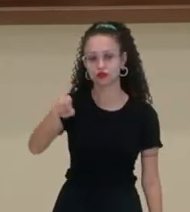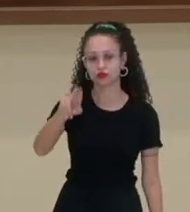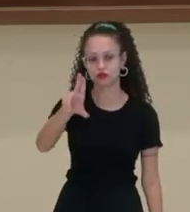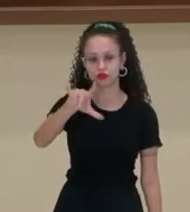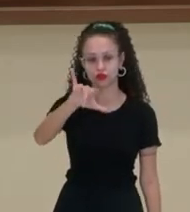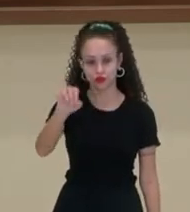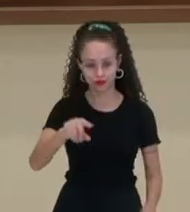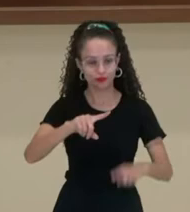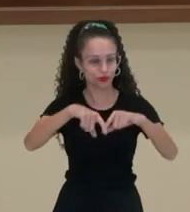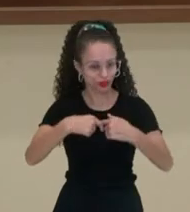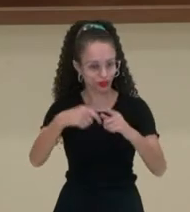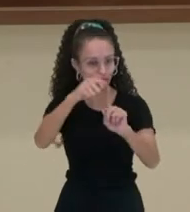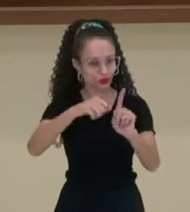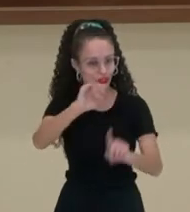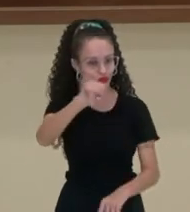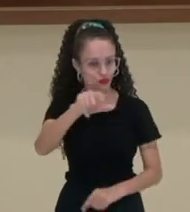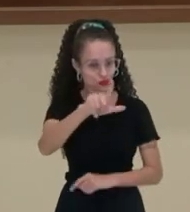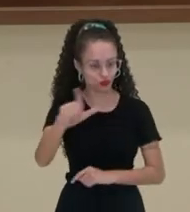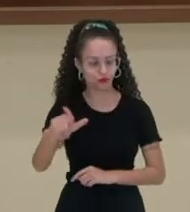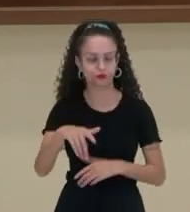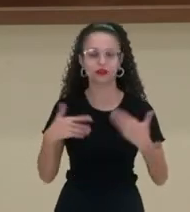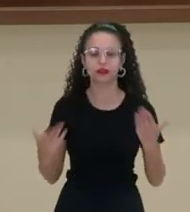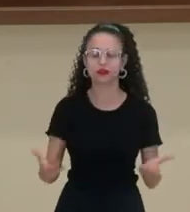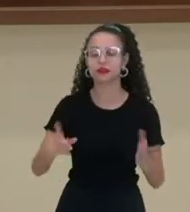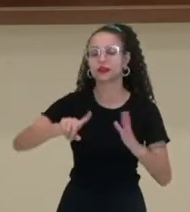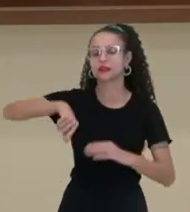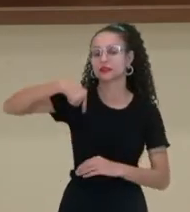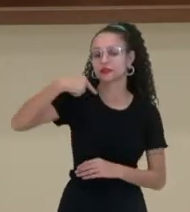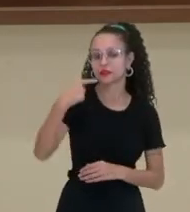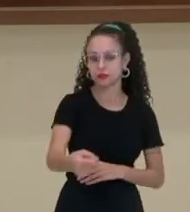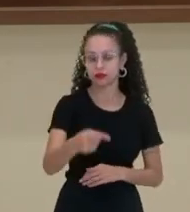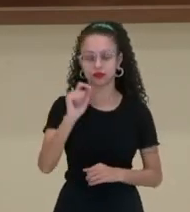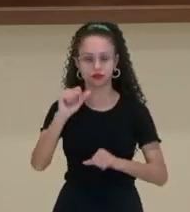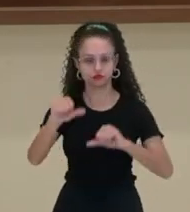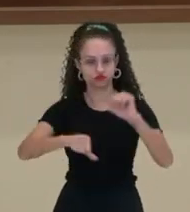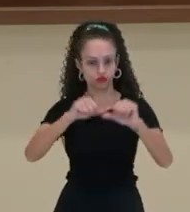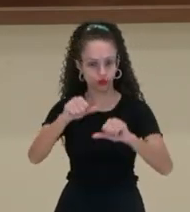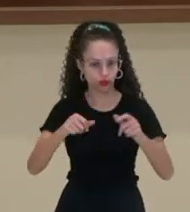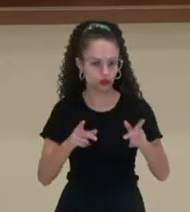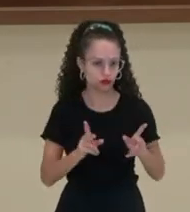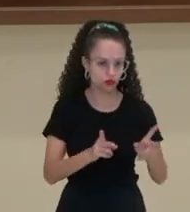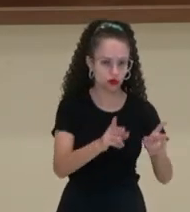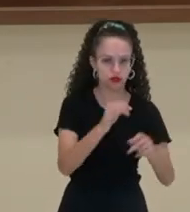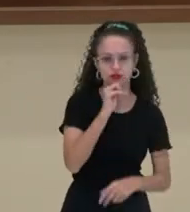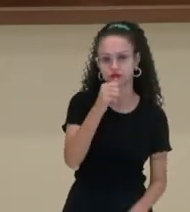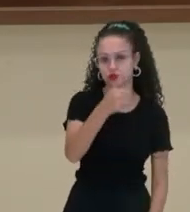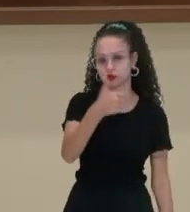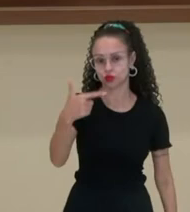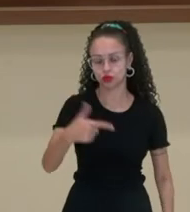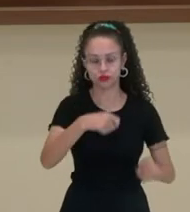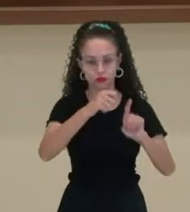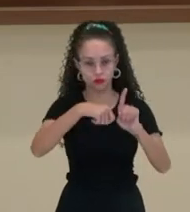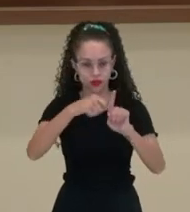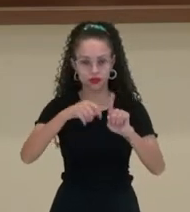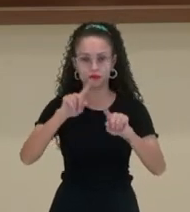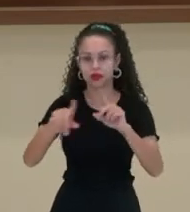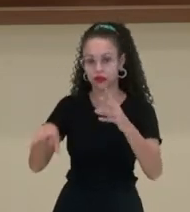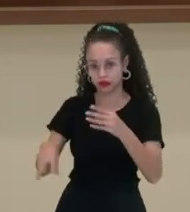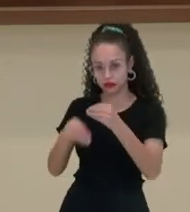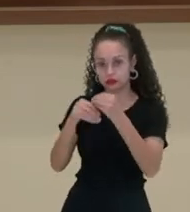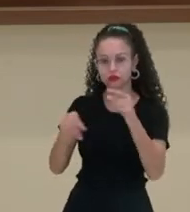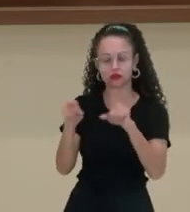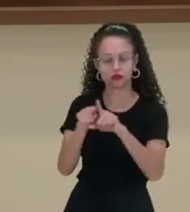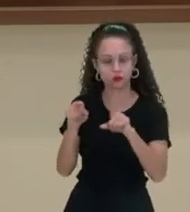mês de julho. Depois desse período, com a mudança que algumas coisas permaneceram, como os 12 meses, mas se acrescentou, inclusive,